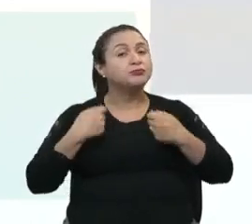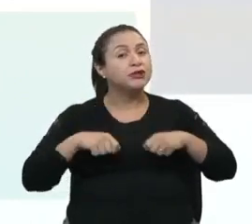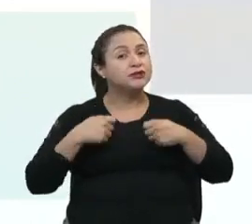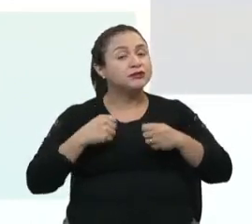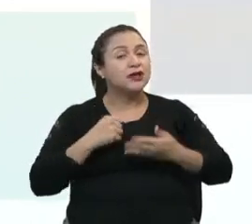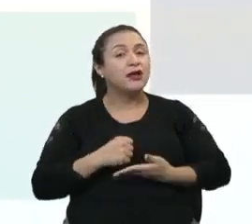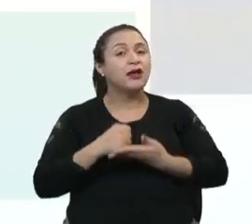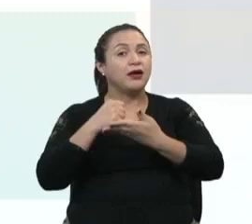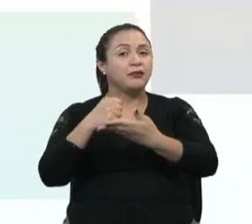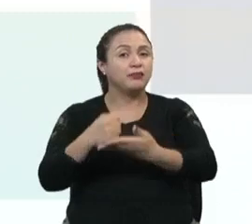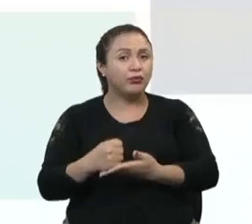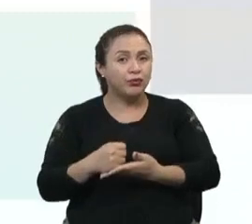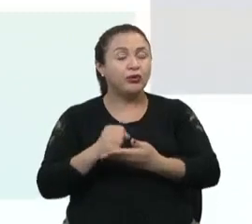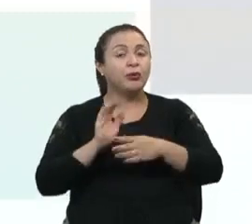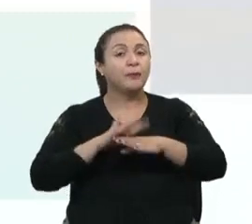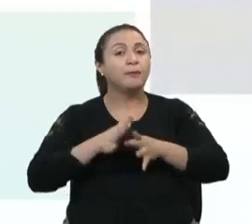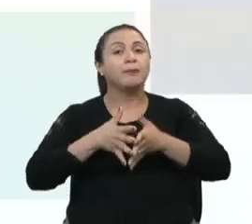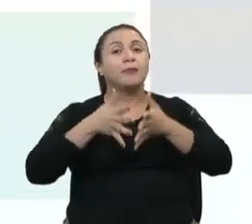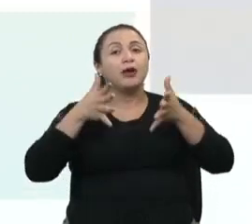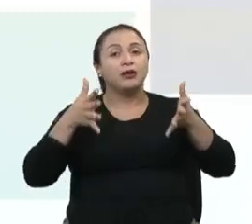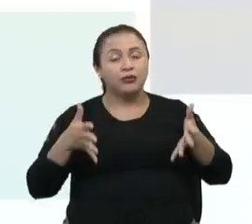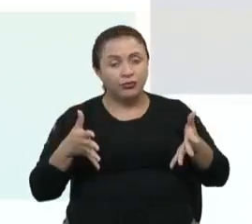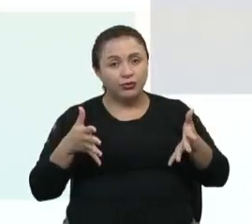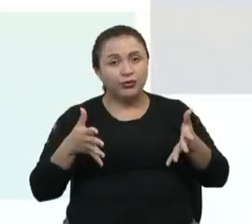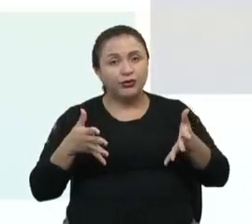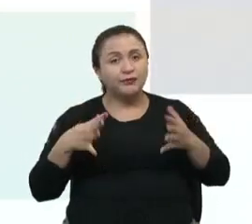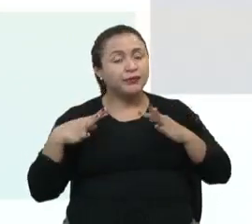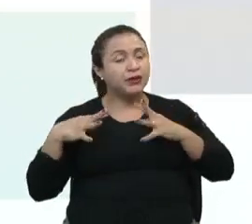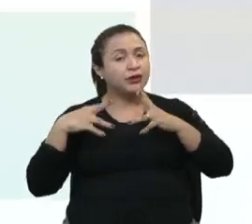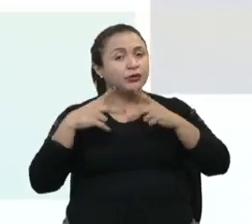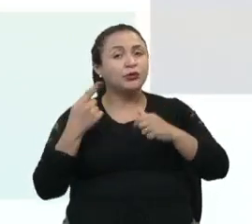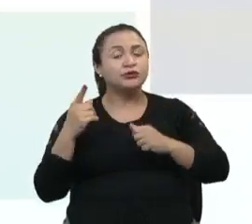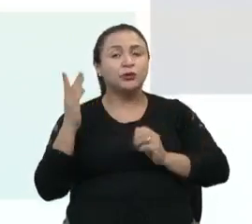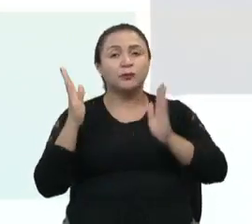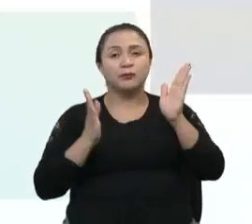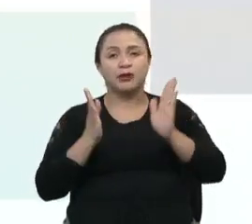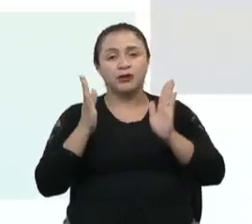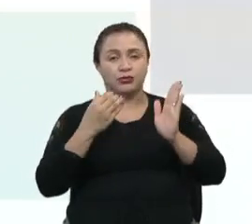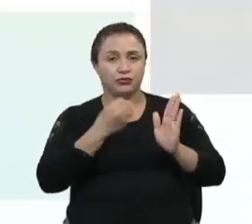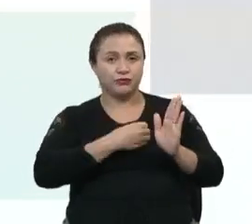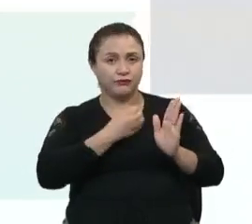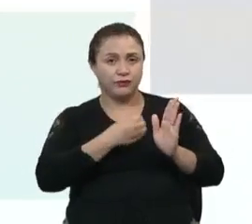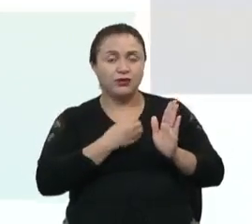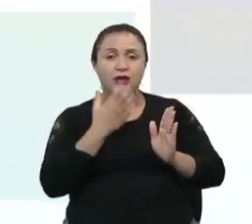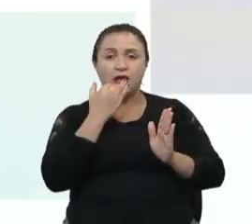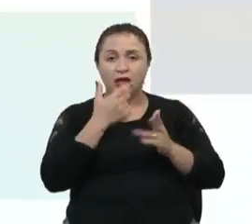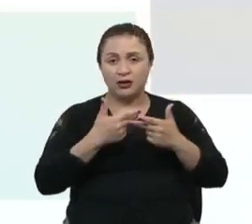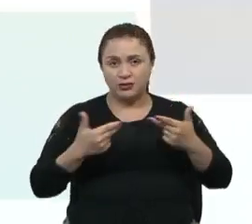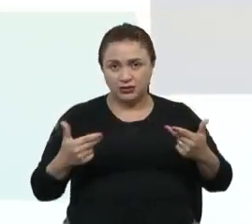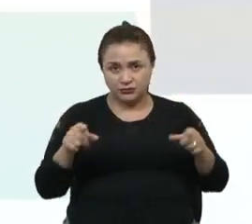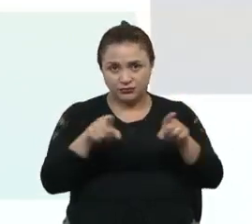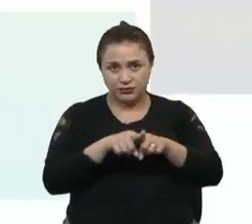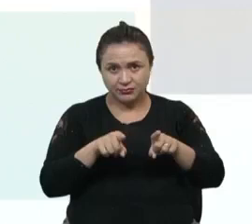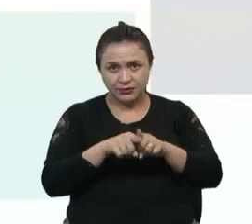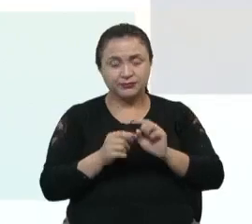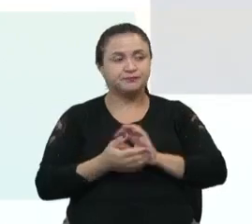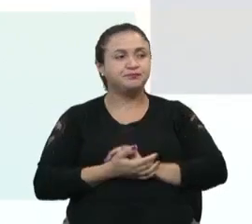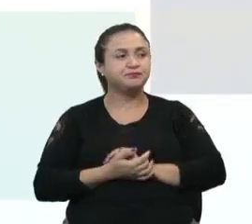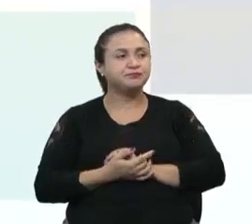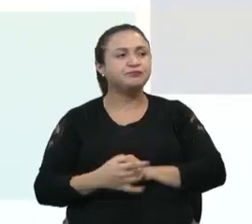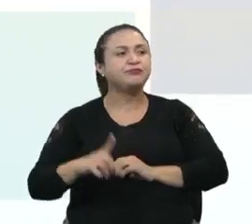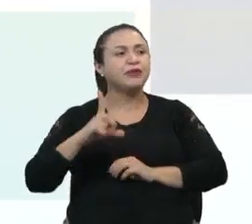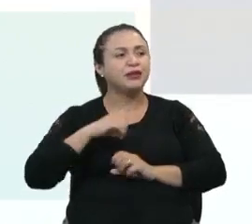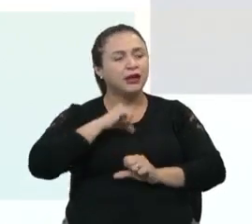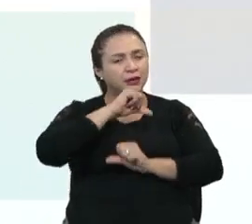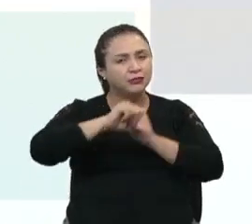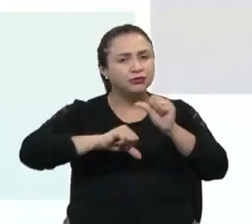apoio maior em todas as etapas relacionadas à sua alimentação. Nós temos as